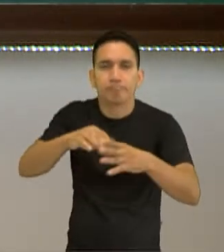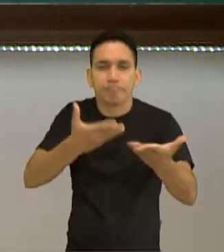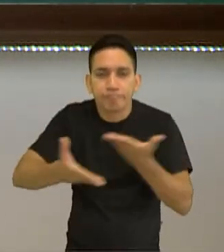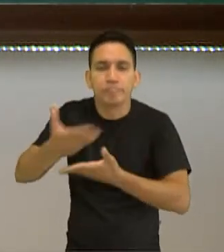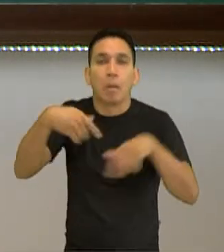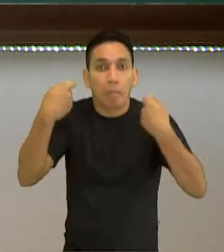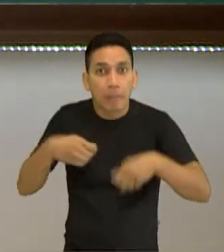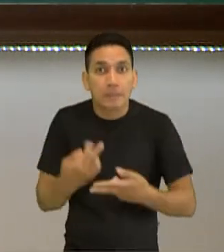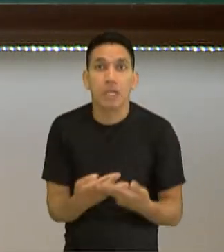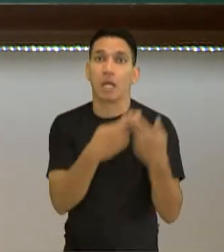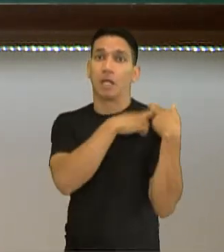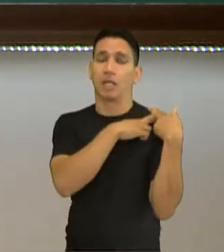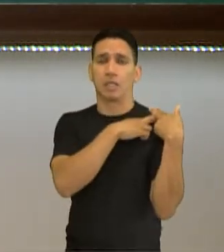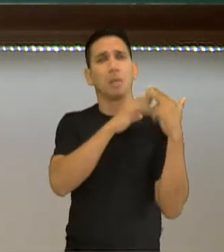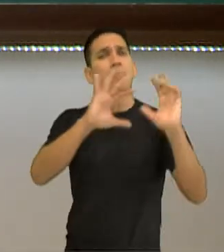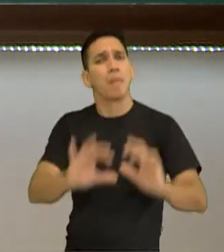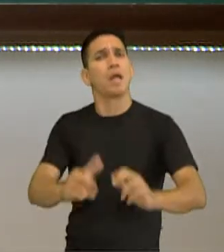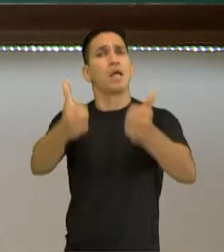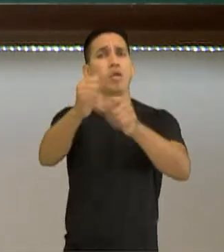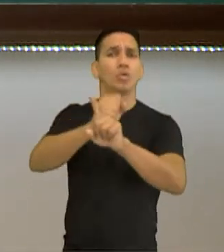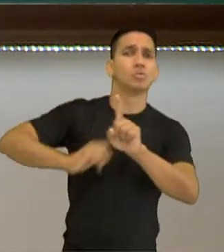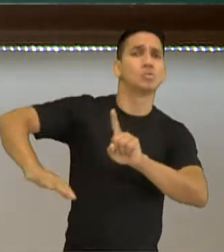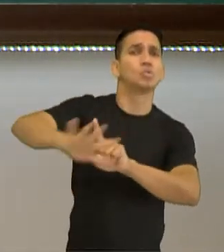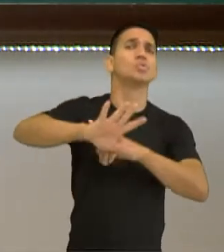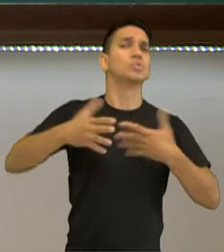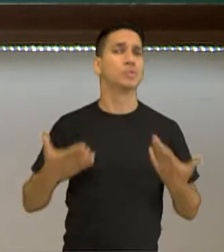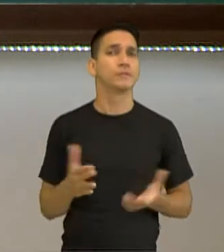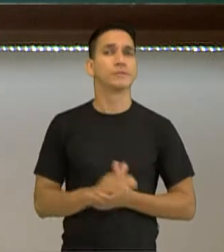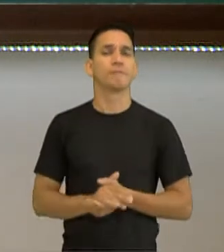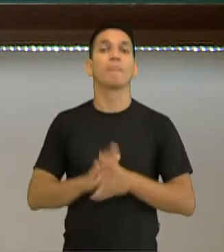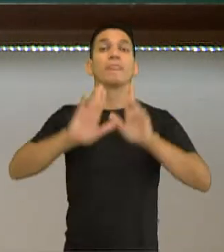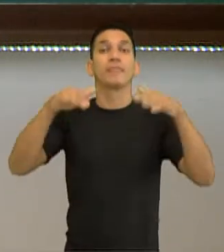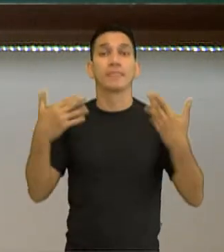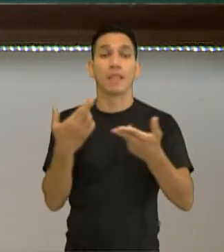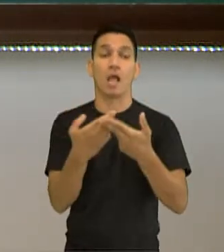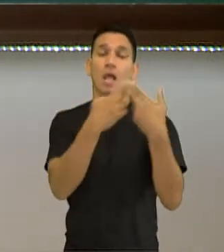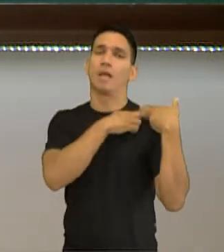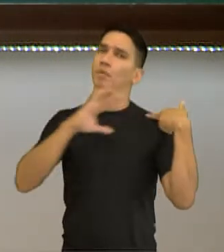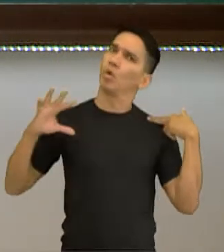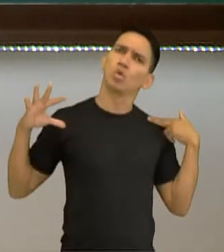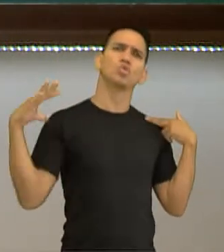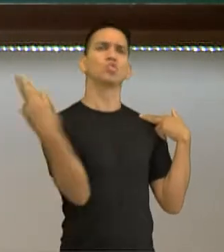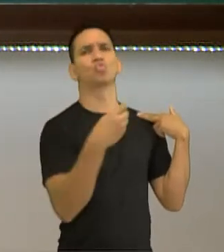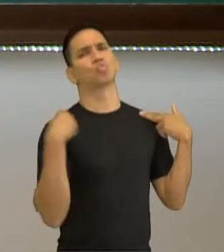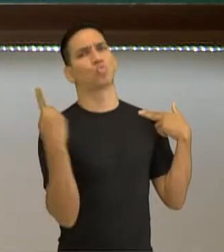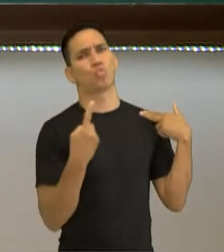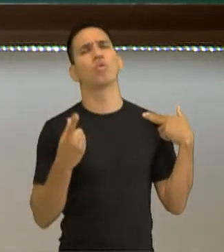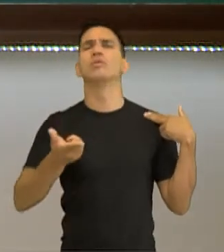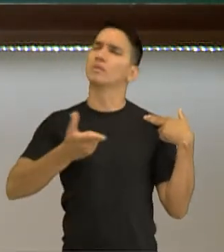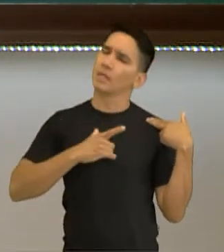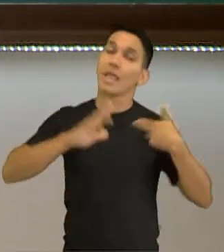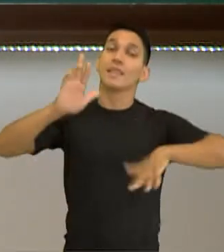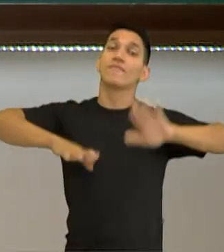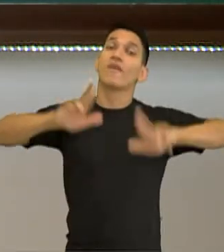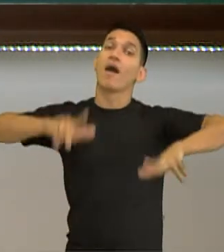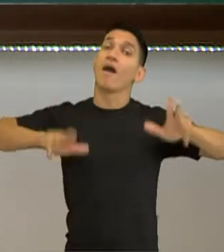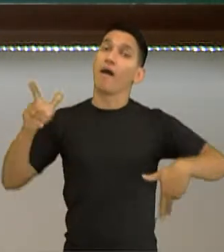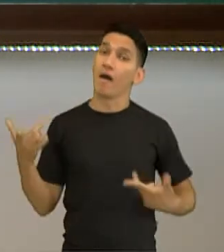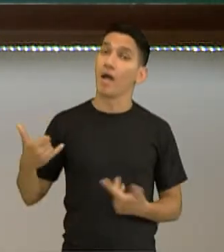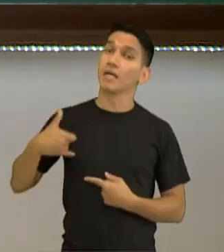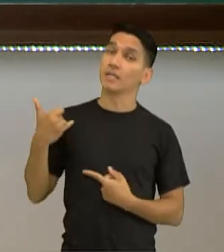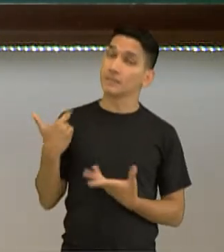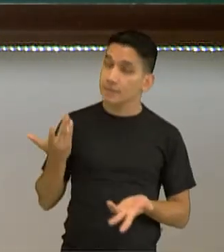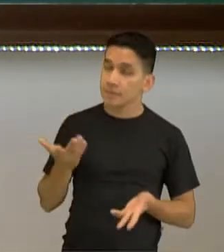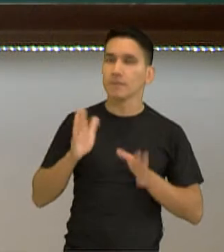cumprir para o melhor andamento da sociedade. Então, responsabilidades todos temos, variam conforme a idade, mas